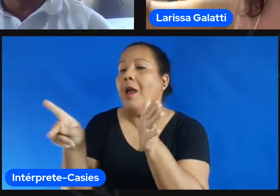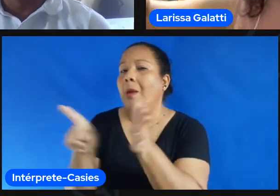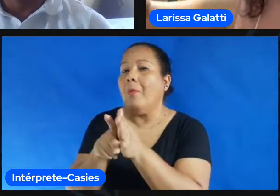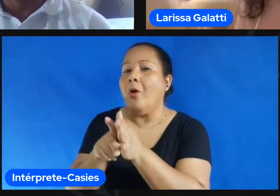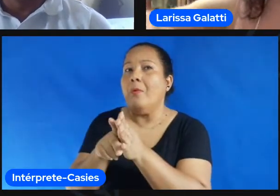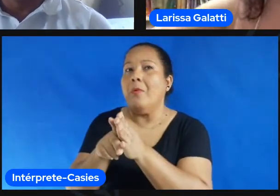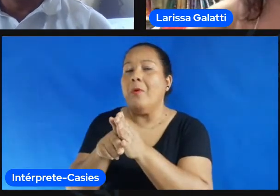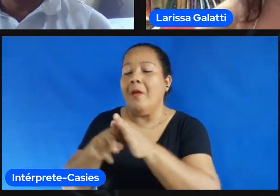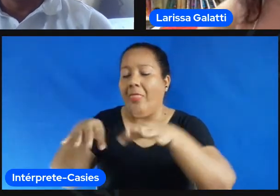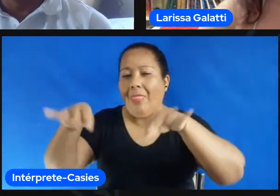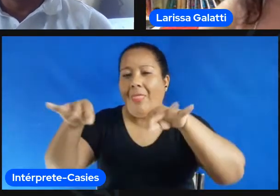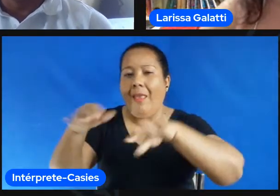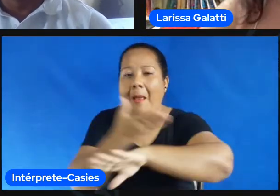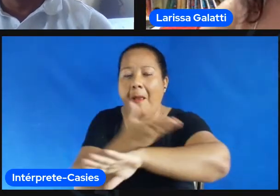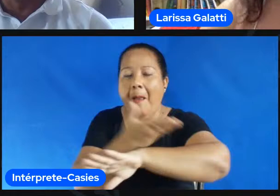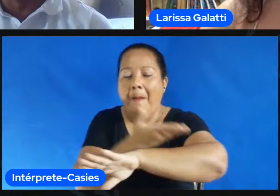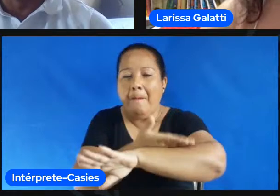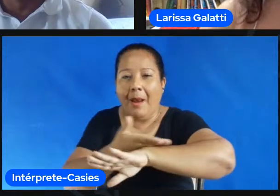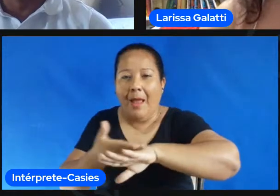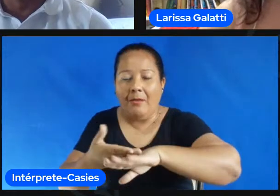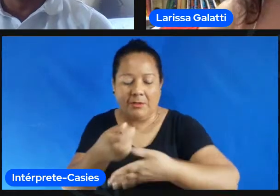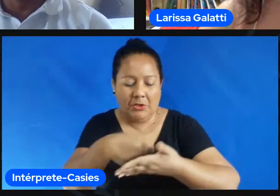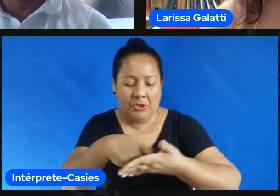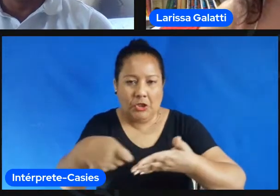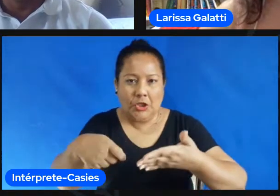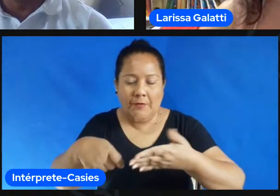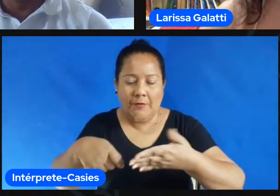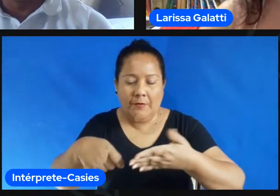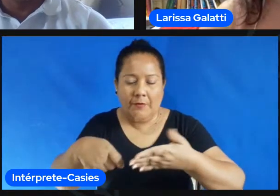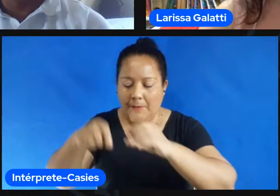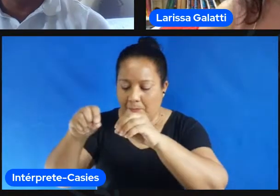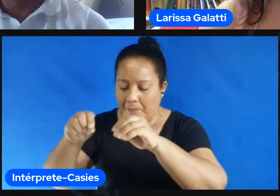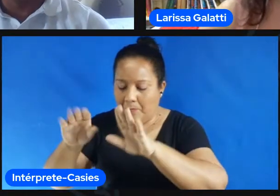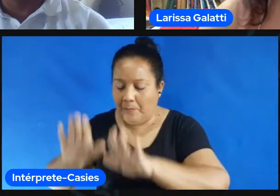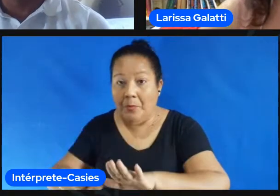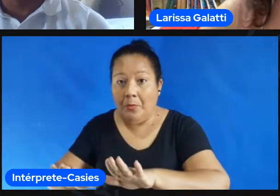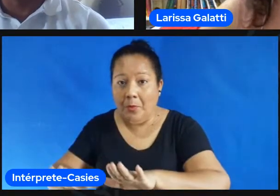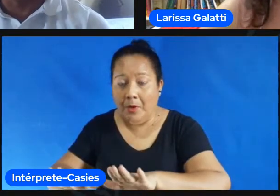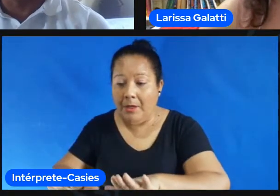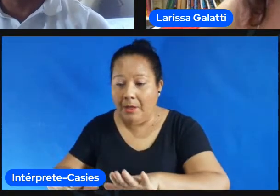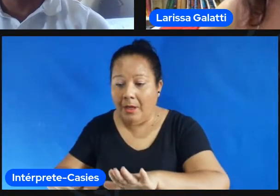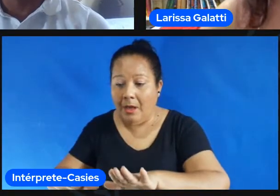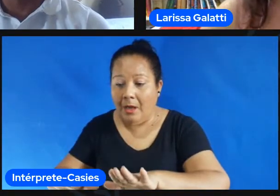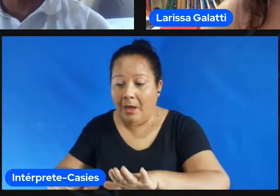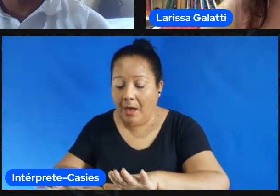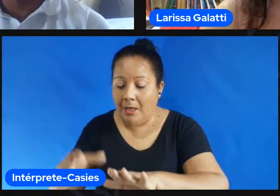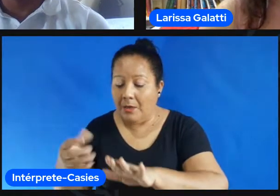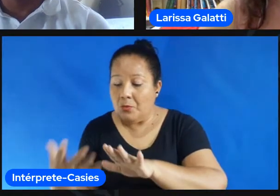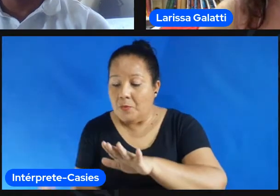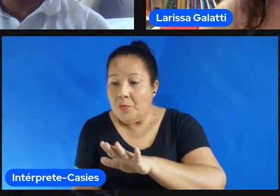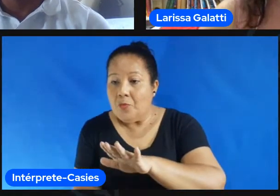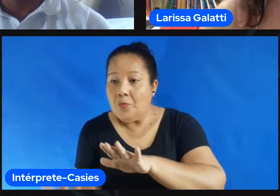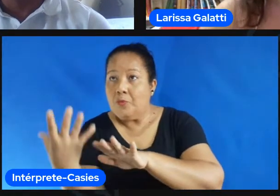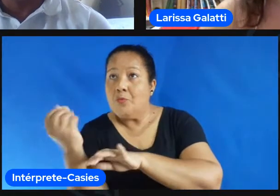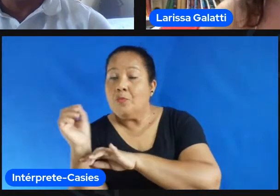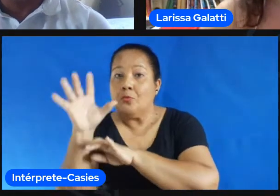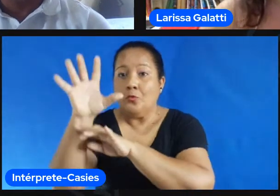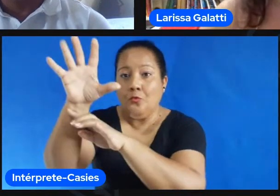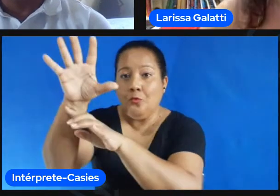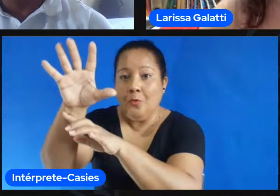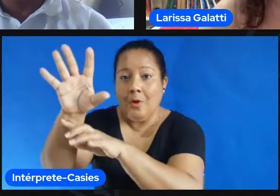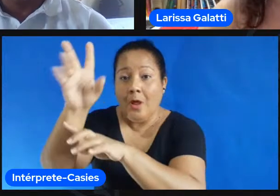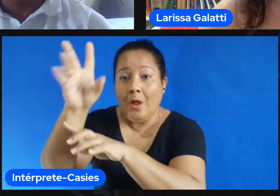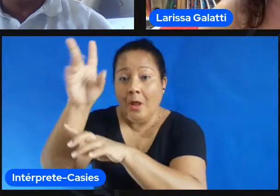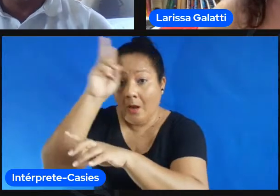eu tenho data show né eu tenho um monte de recurso aqui mas eu uso aquele outro porque eu não quero aprender a usar esses recursos